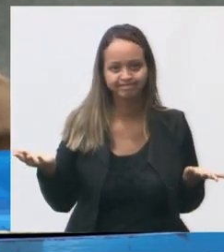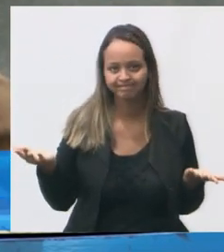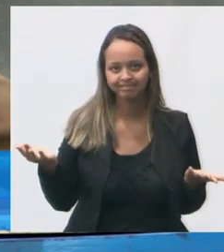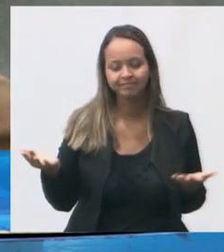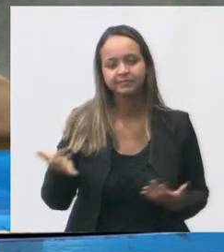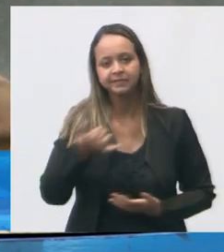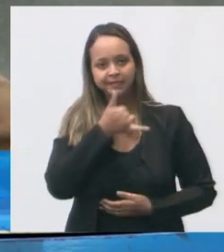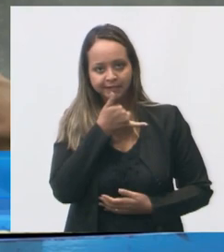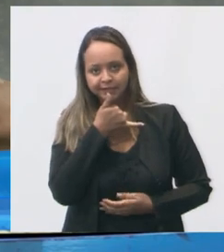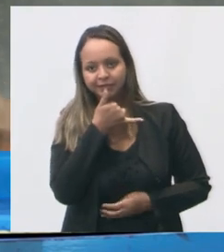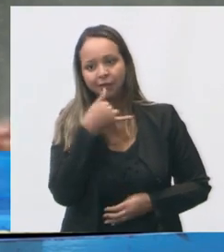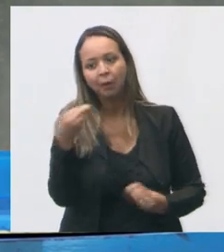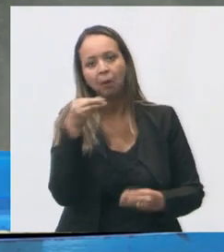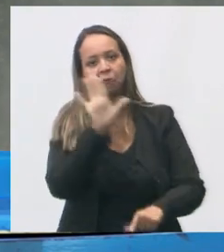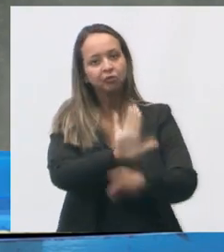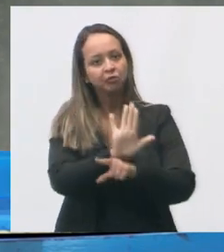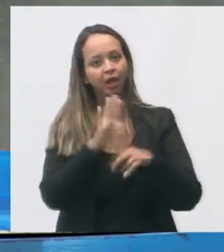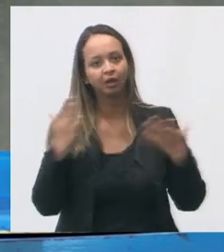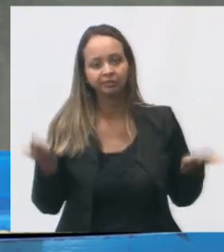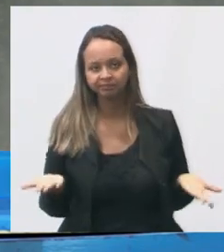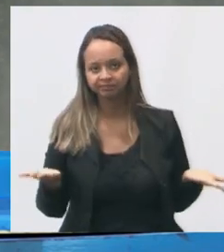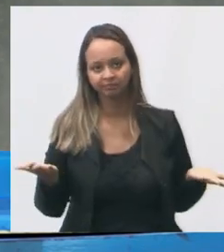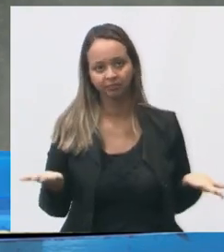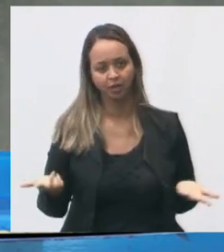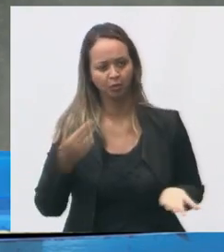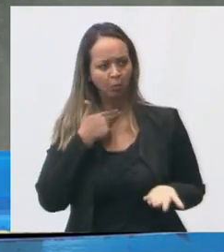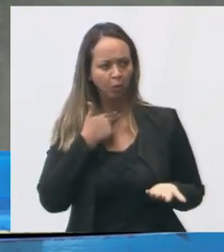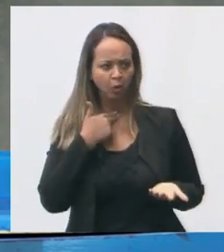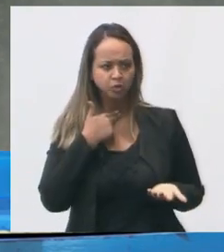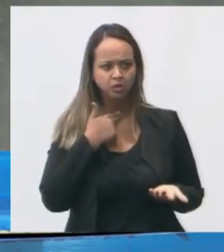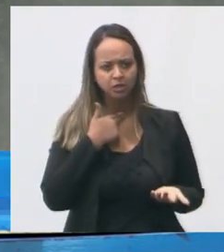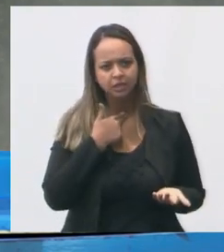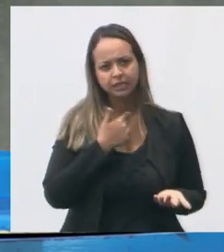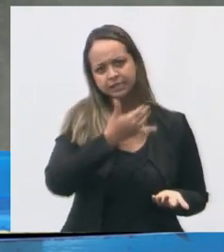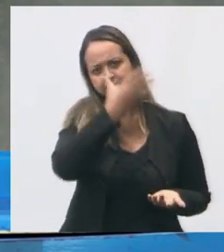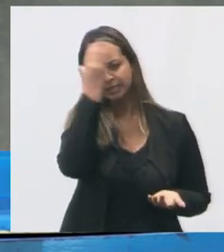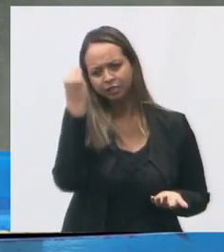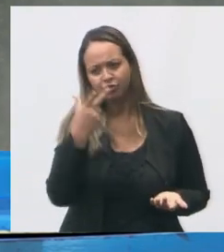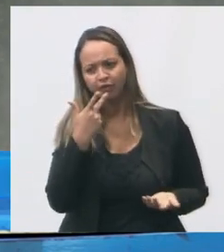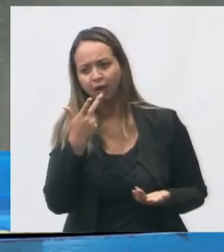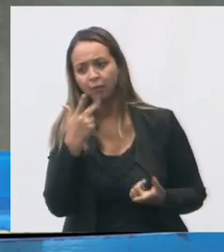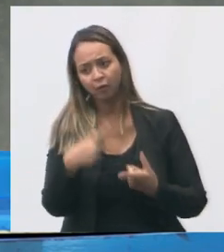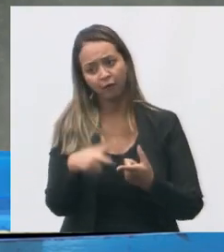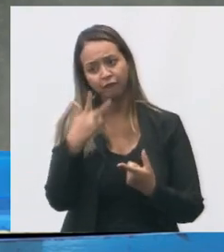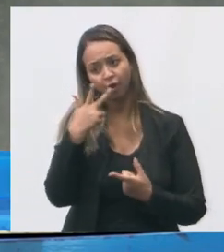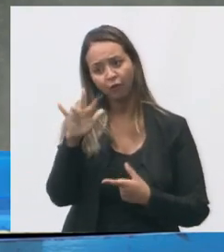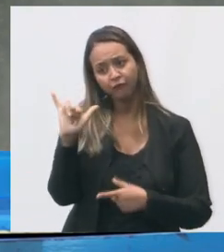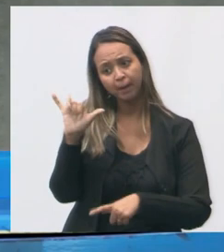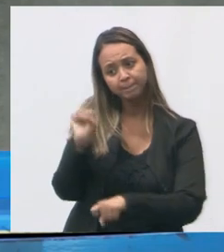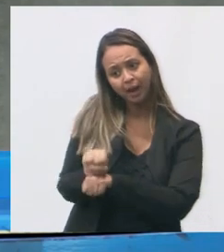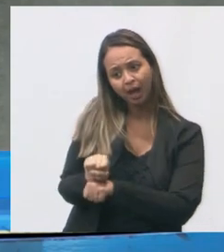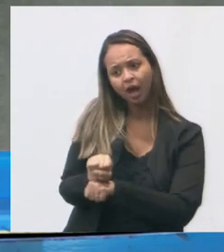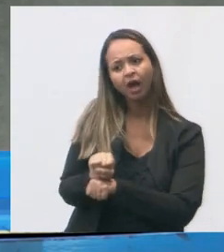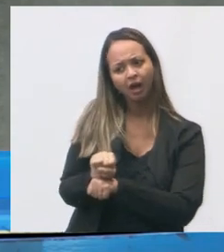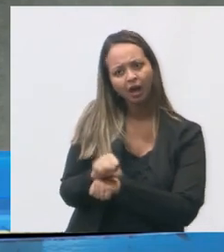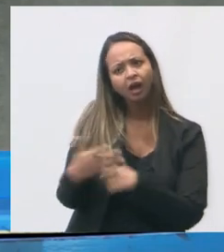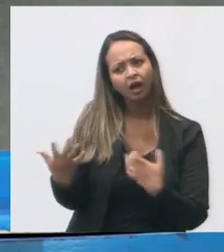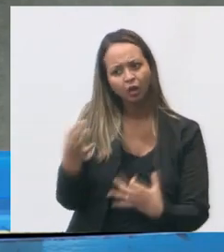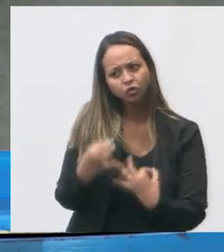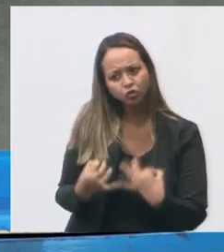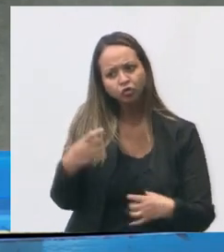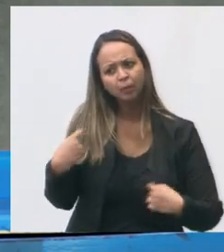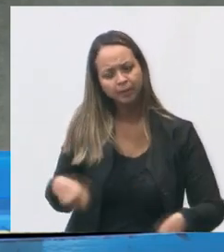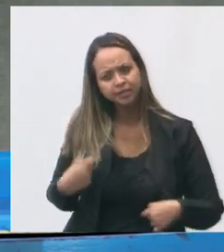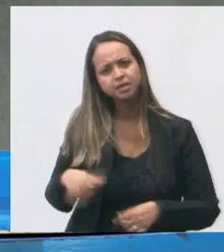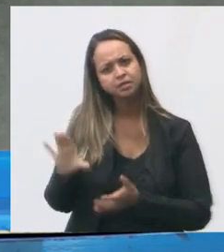Infelizmente, nada. Mas eu não posso deixar passar essa questão, porque eles falaram que ia parar. O trabalho é justo. Quem trabalha quer